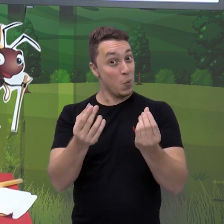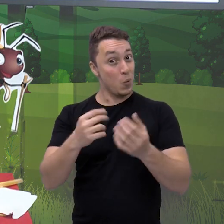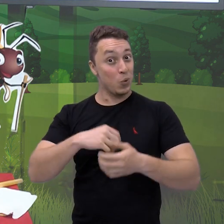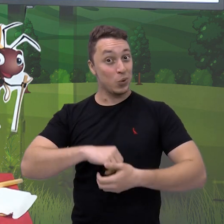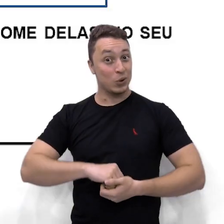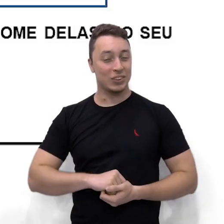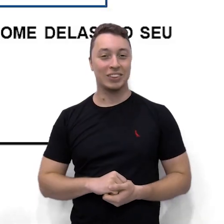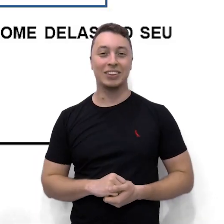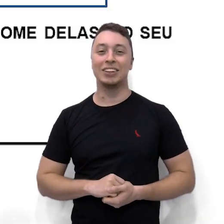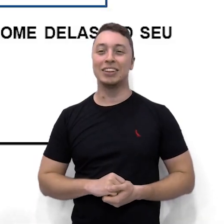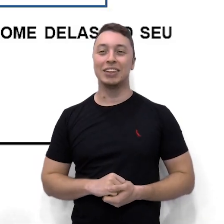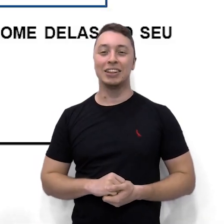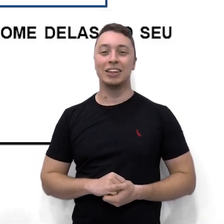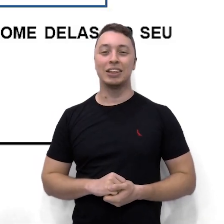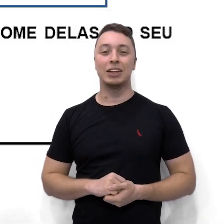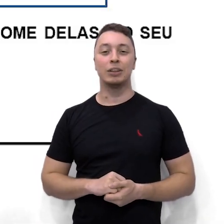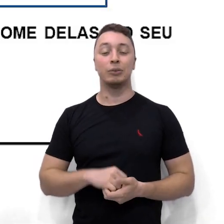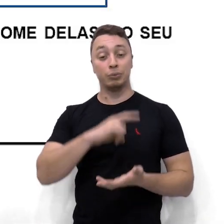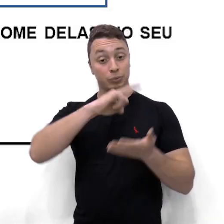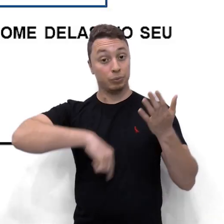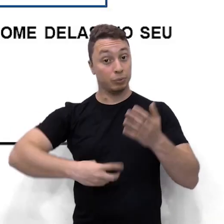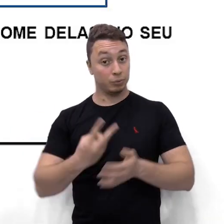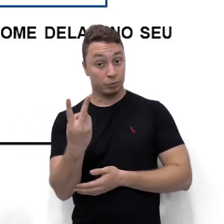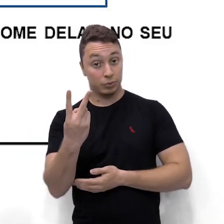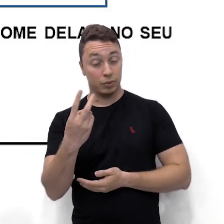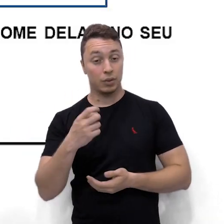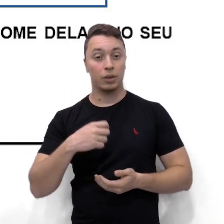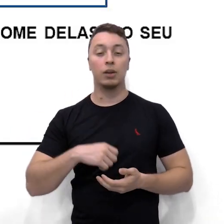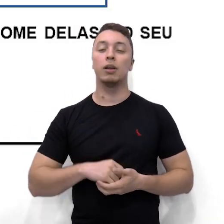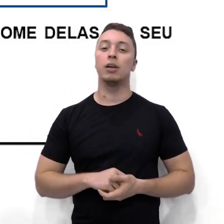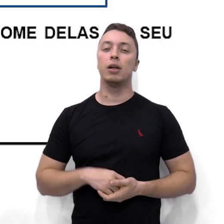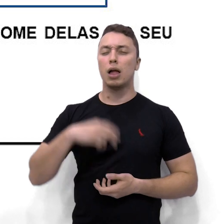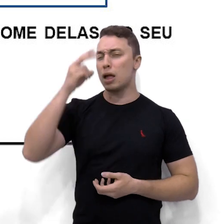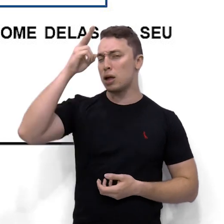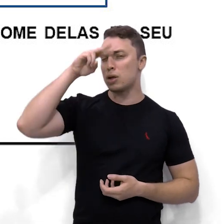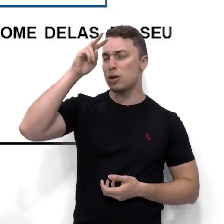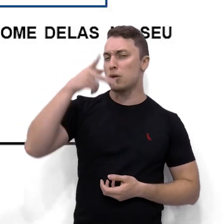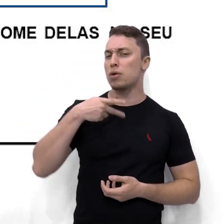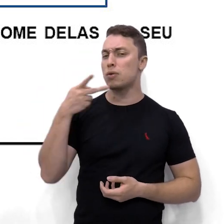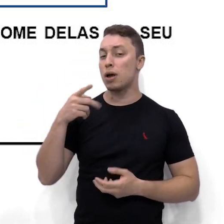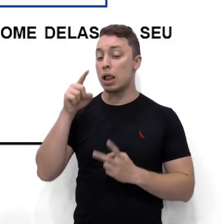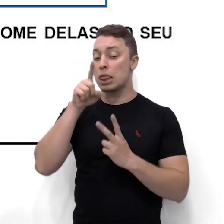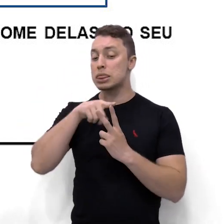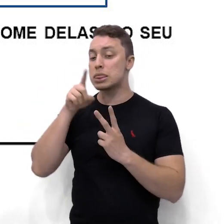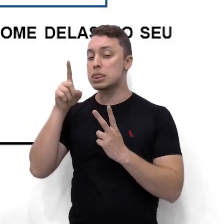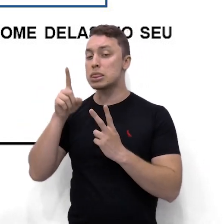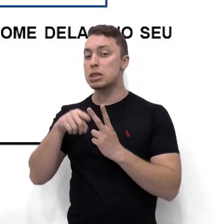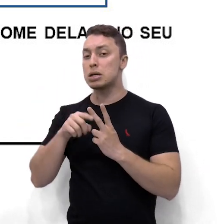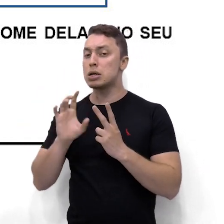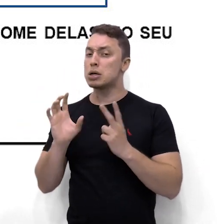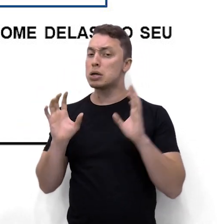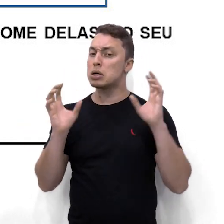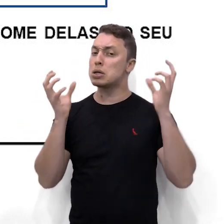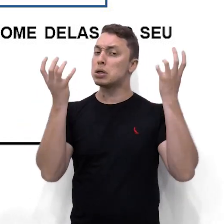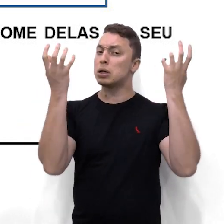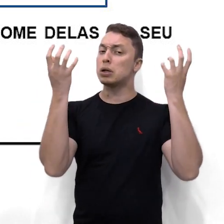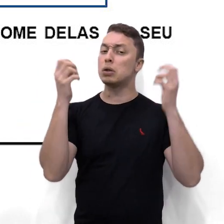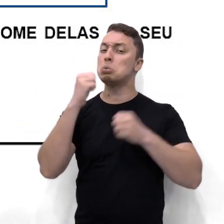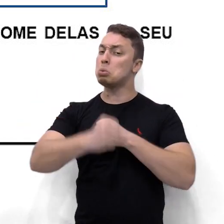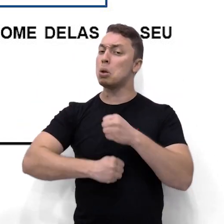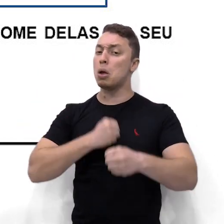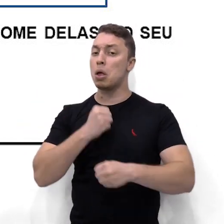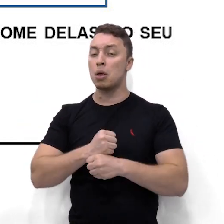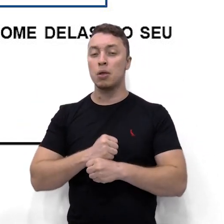Na segunda questão da atividade, diz assim, olha, a história fala de duas estações do ano. Escreva o nome delas no seu